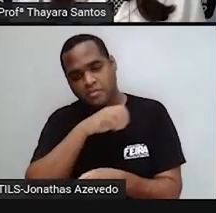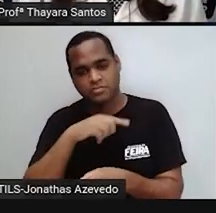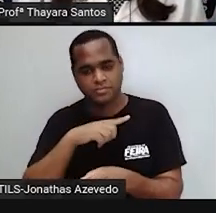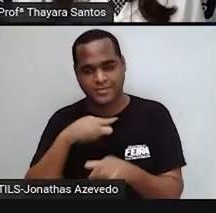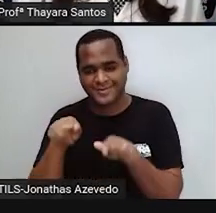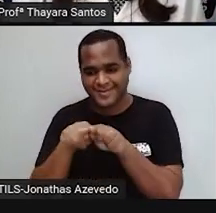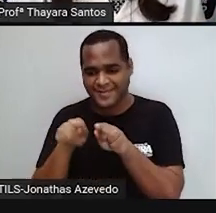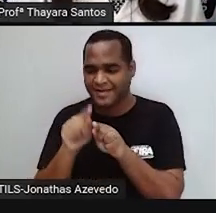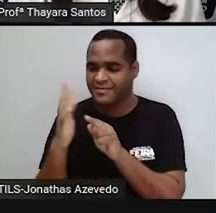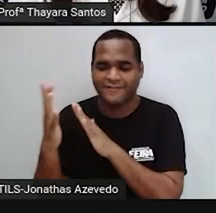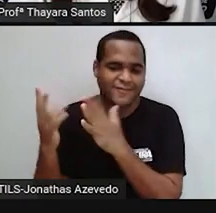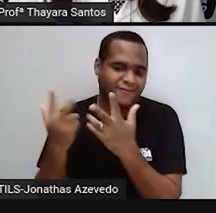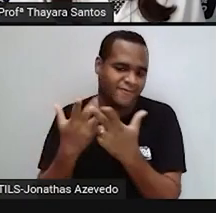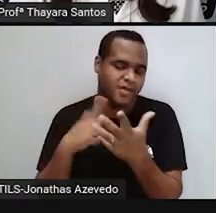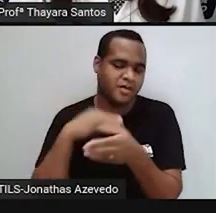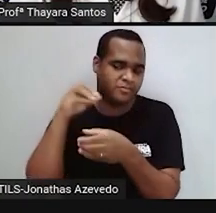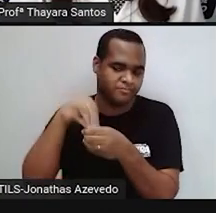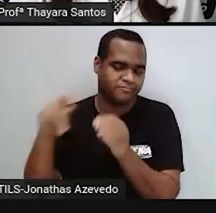eucariótica vegetal.